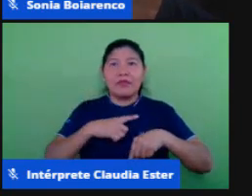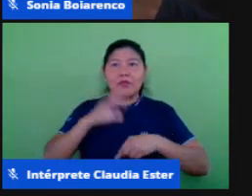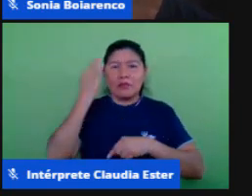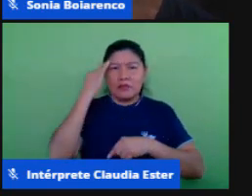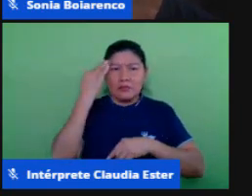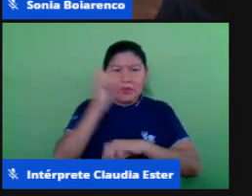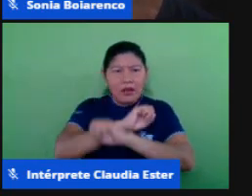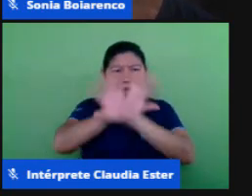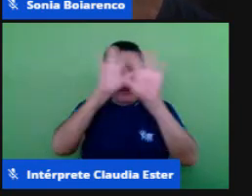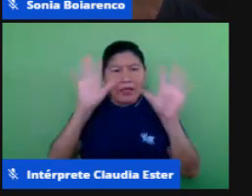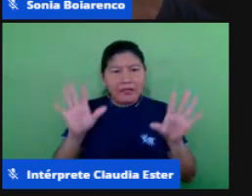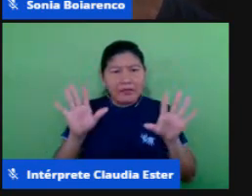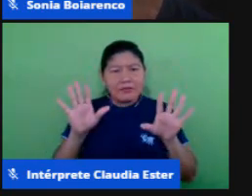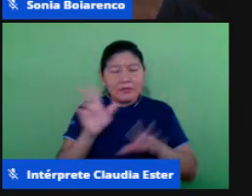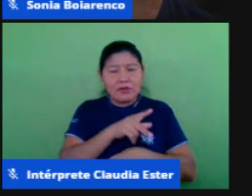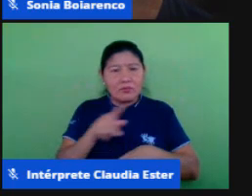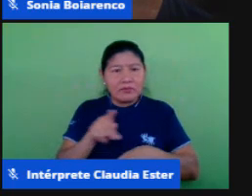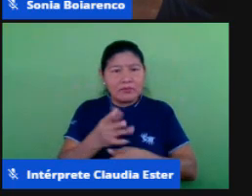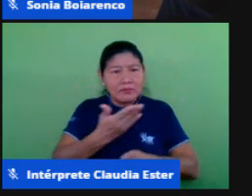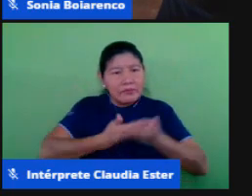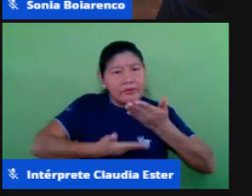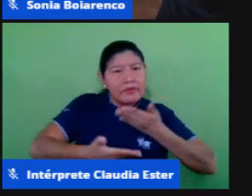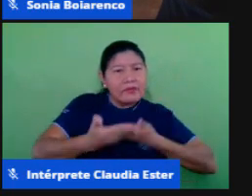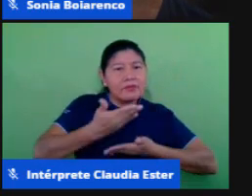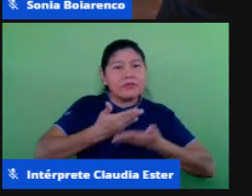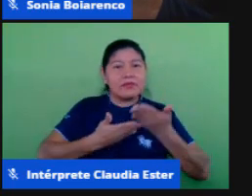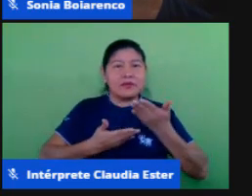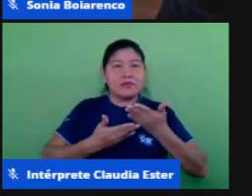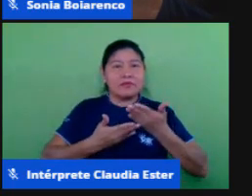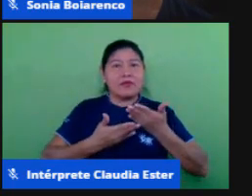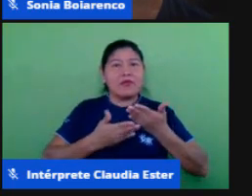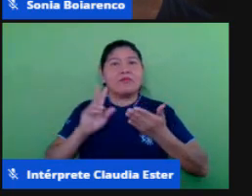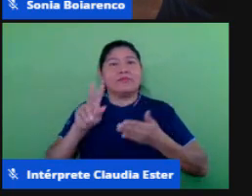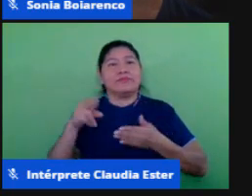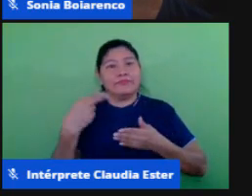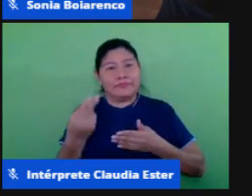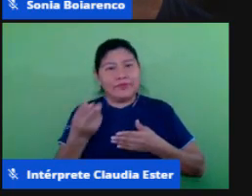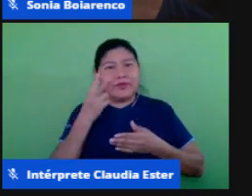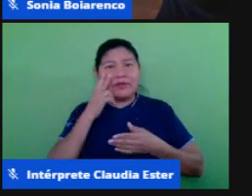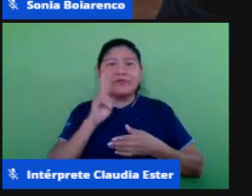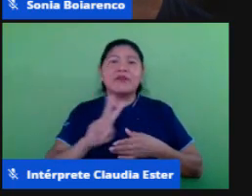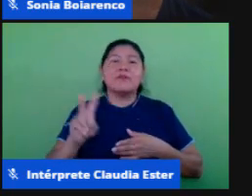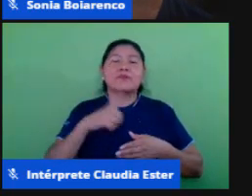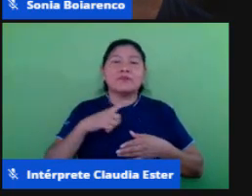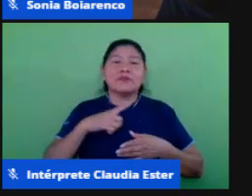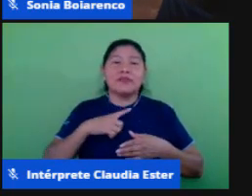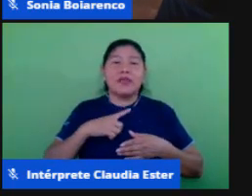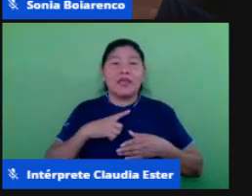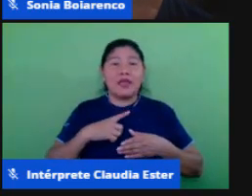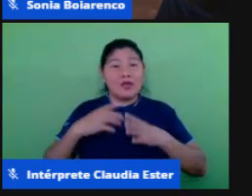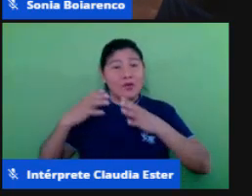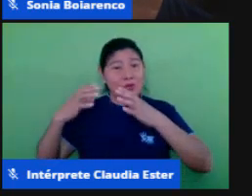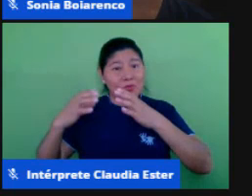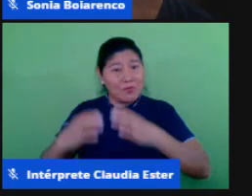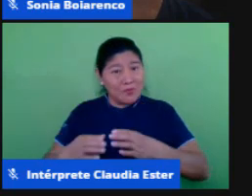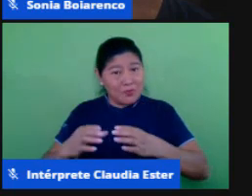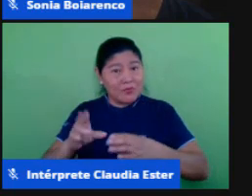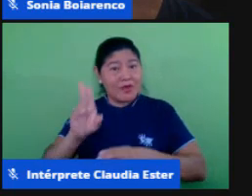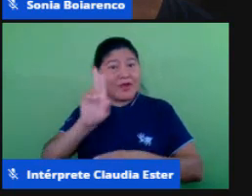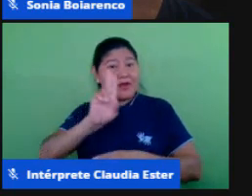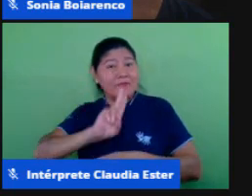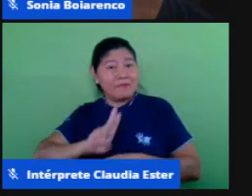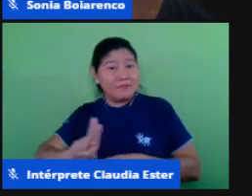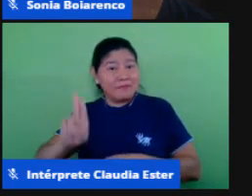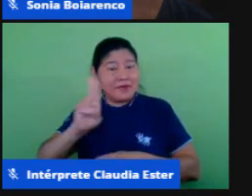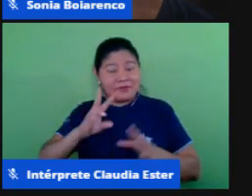interação em que o professor Antônio cita a gente está falando de ciberespaço que é esse uso da tecnologia